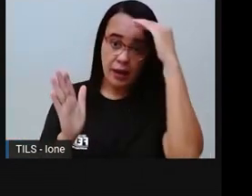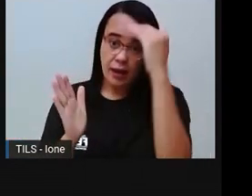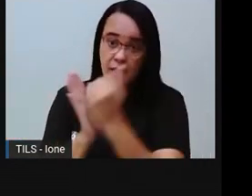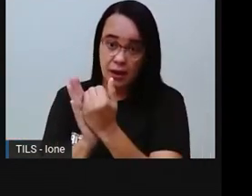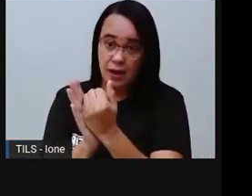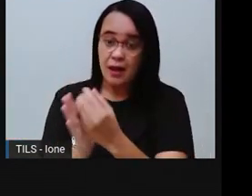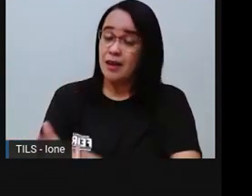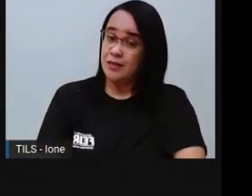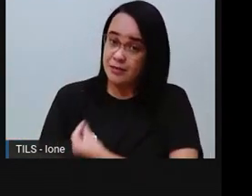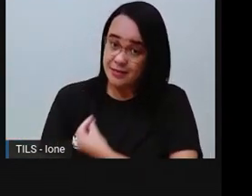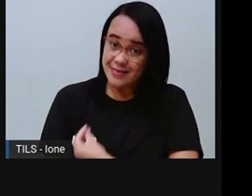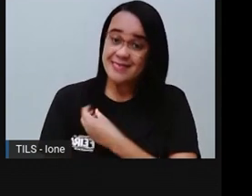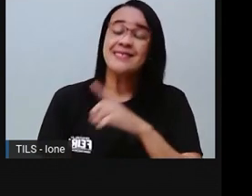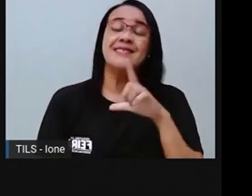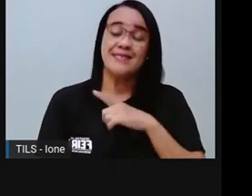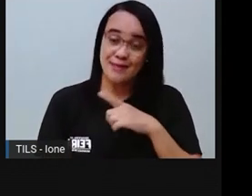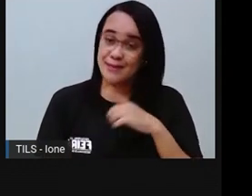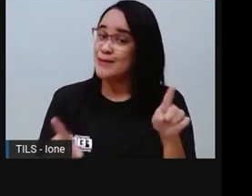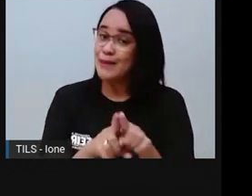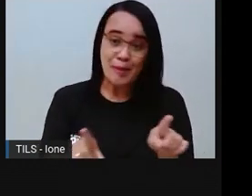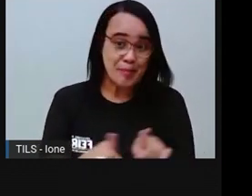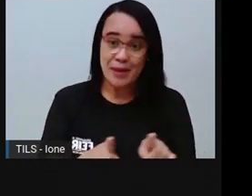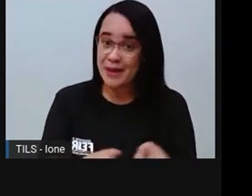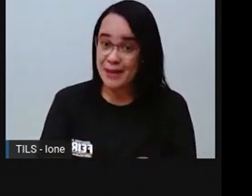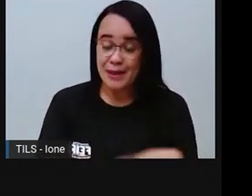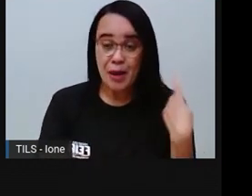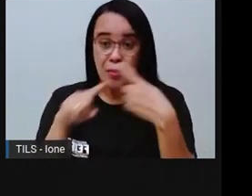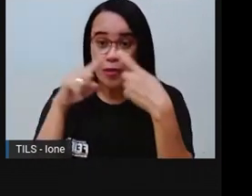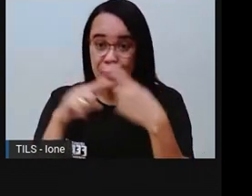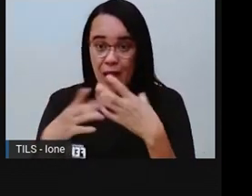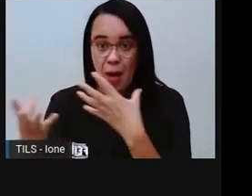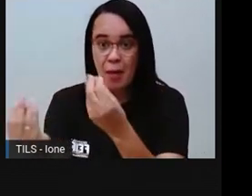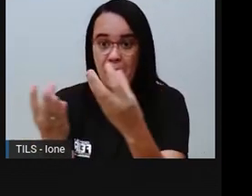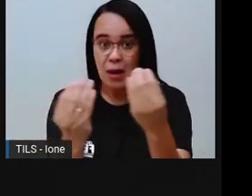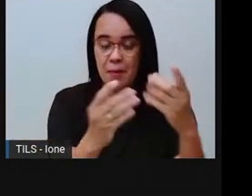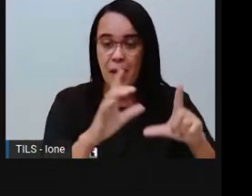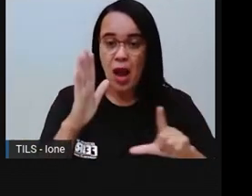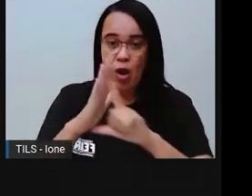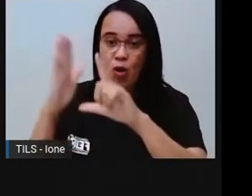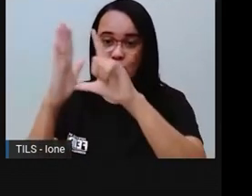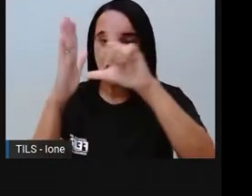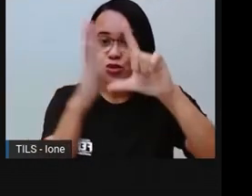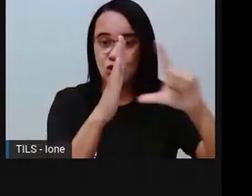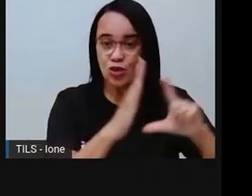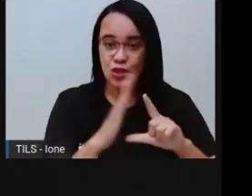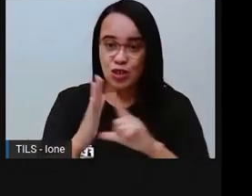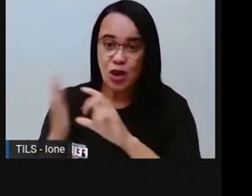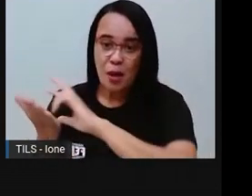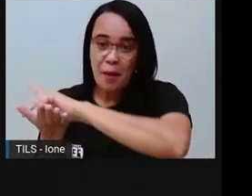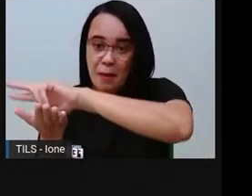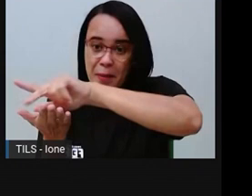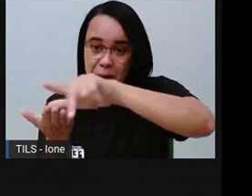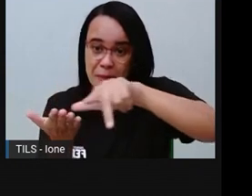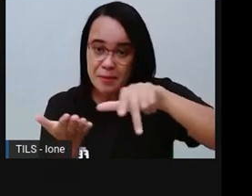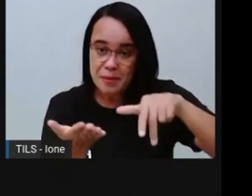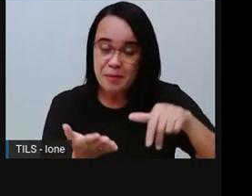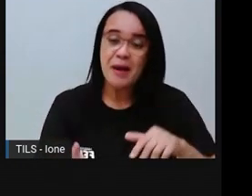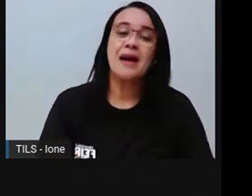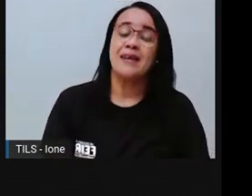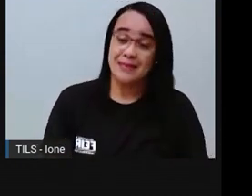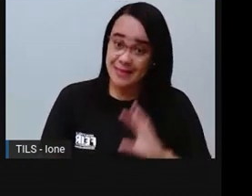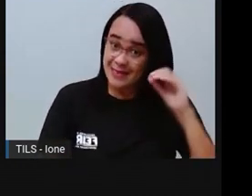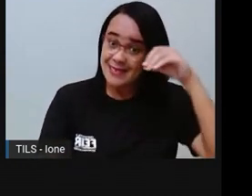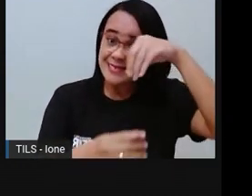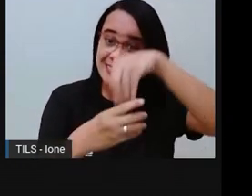Então, lá no shopping tem várias lojas e tal, né? E a gente precisa também seguir algumas práticas que são feitas no